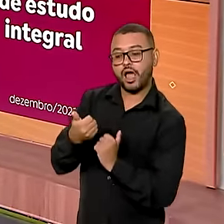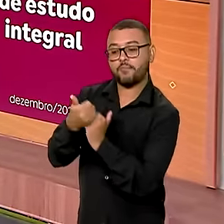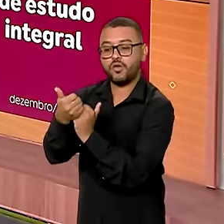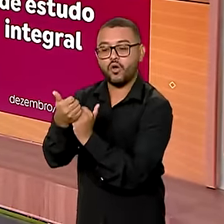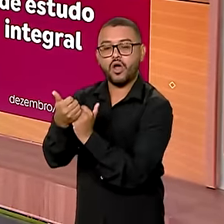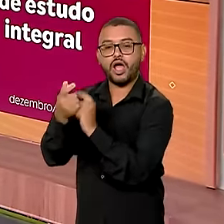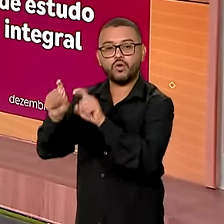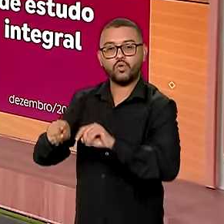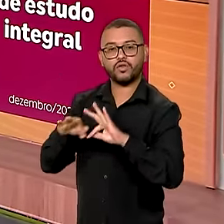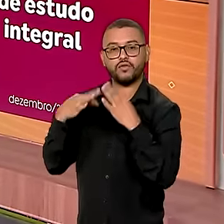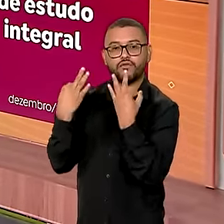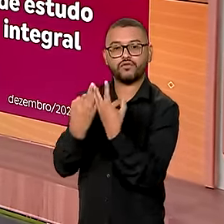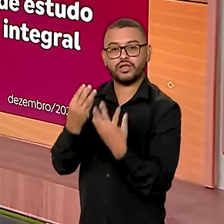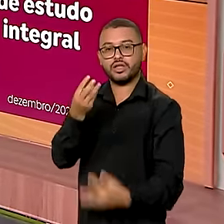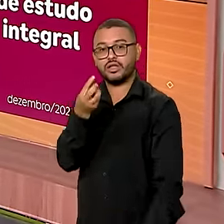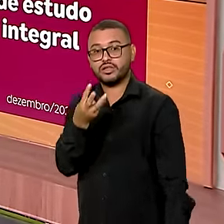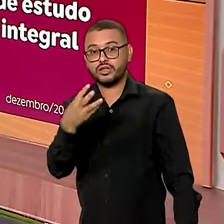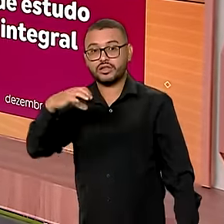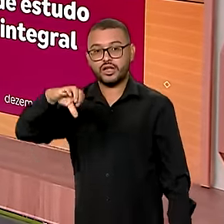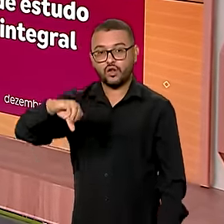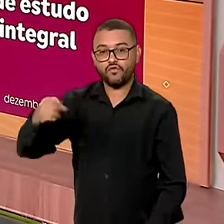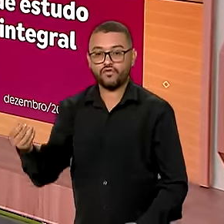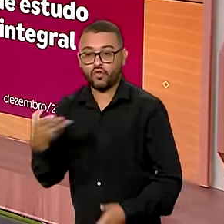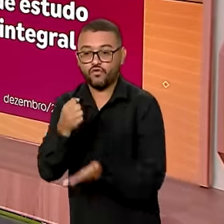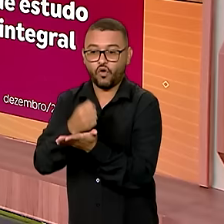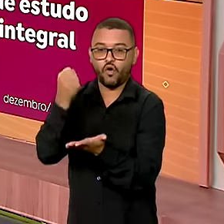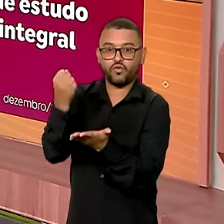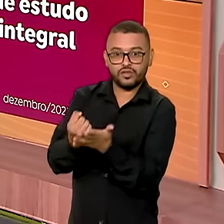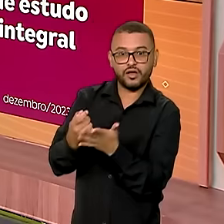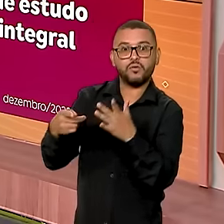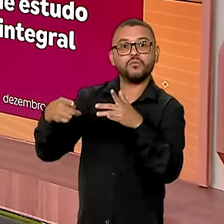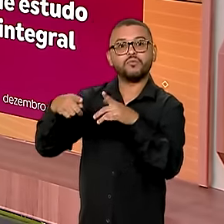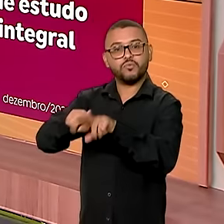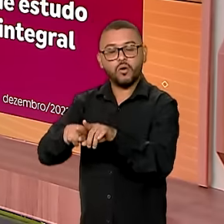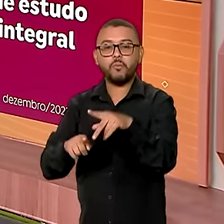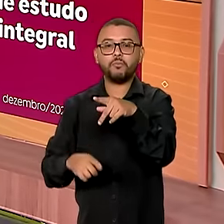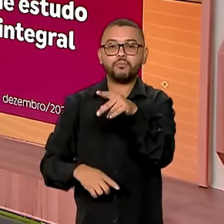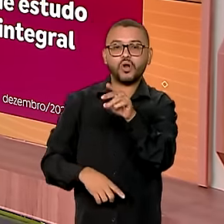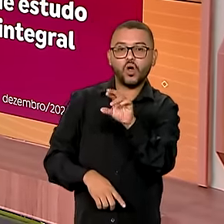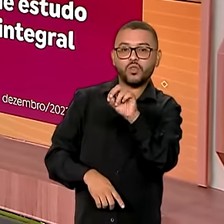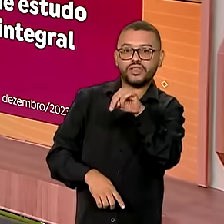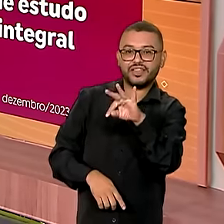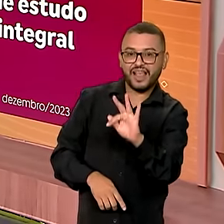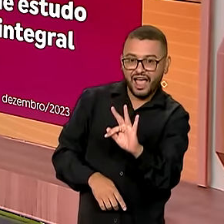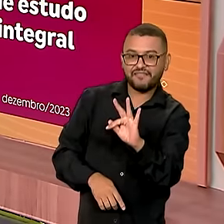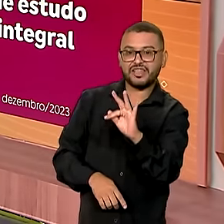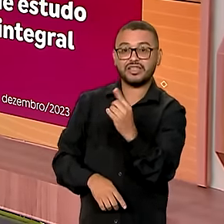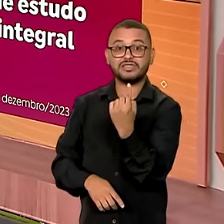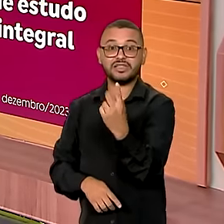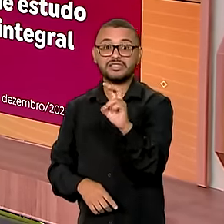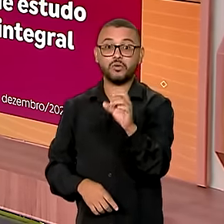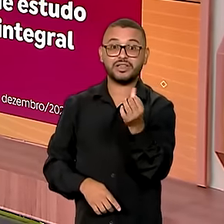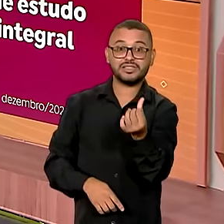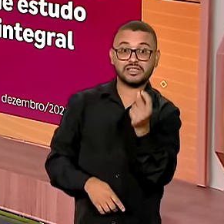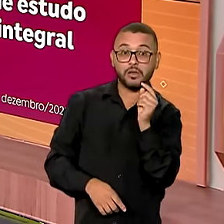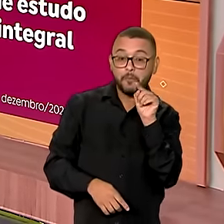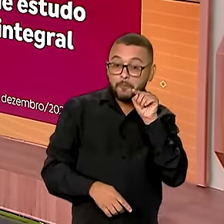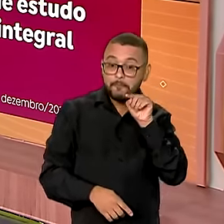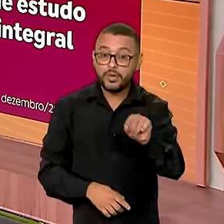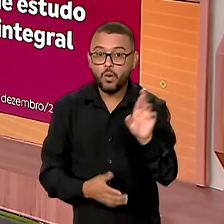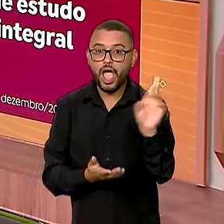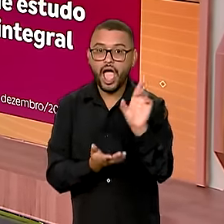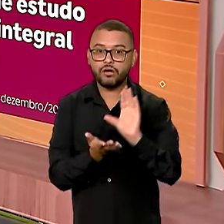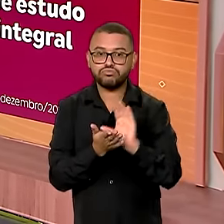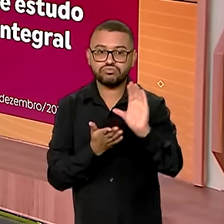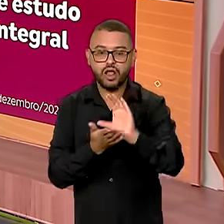familiar, 39 novos contratos do Pronaf, R 156 mil de